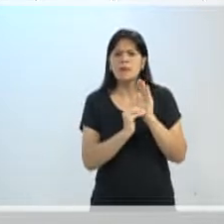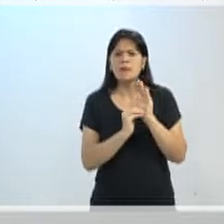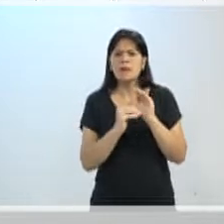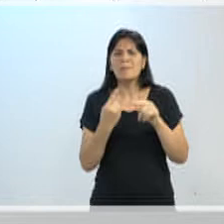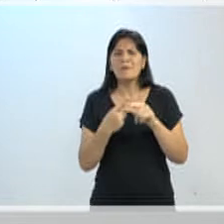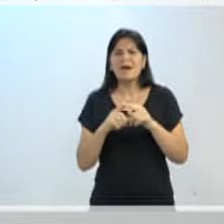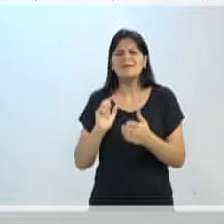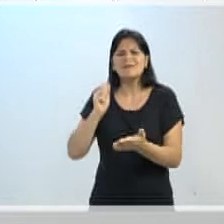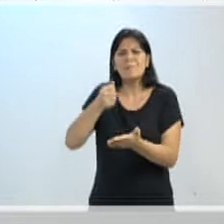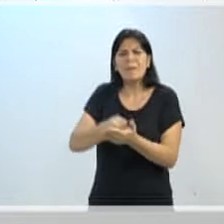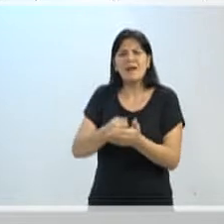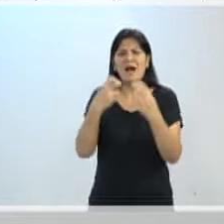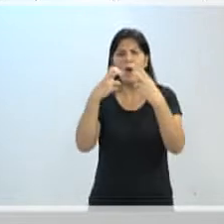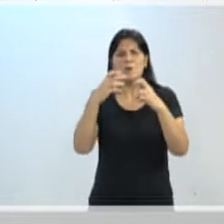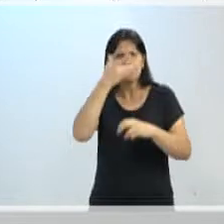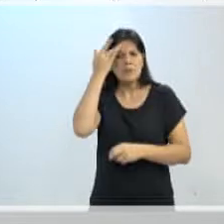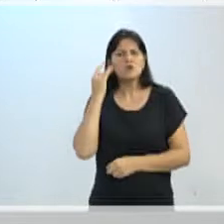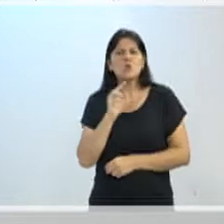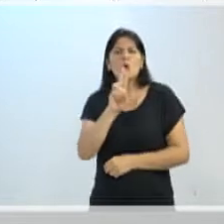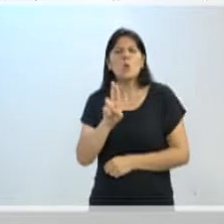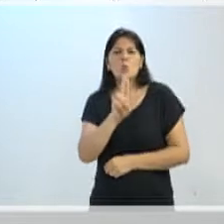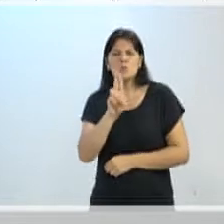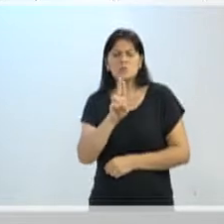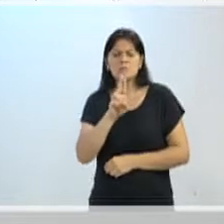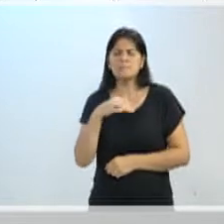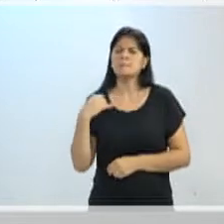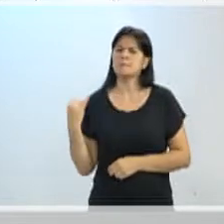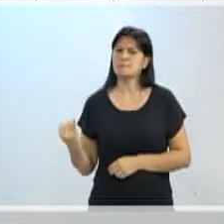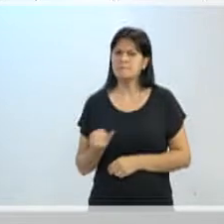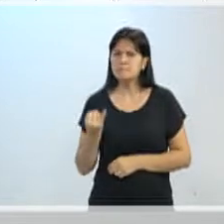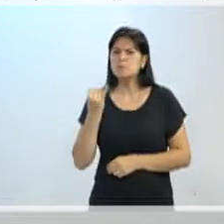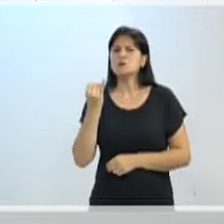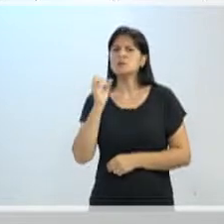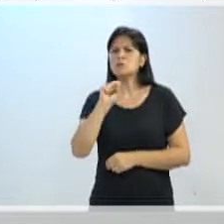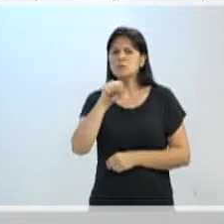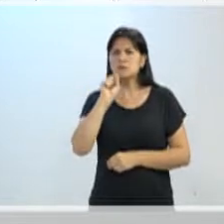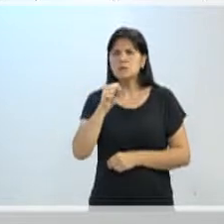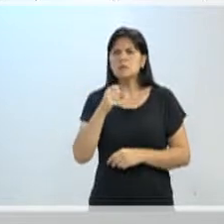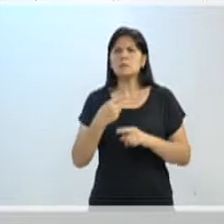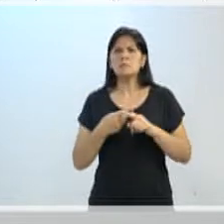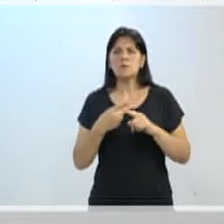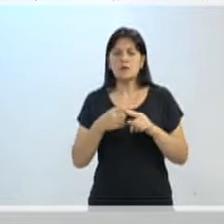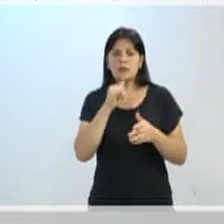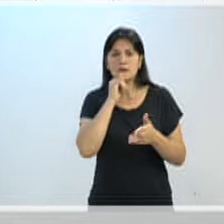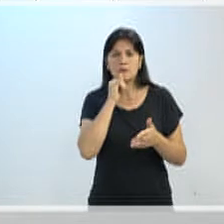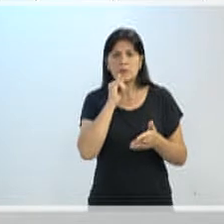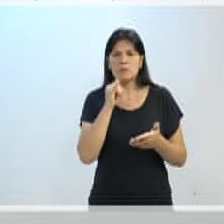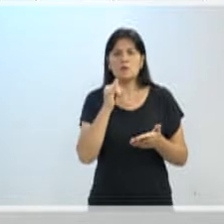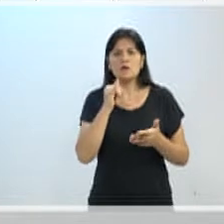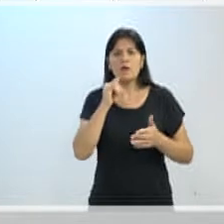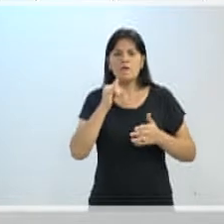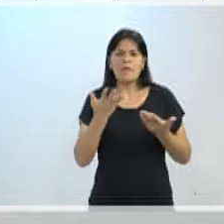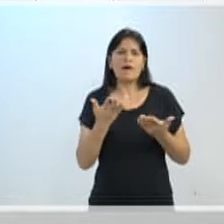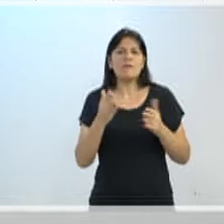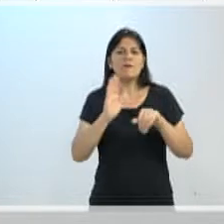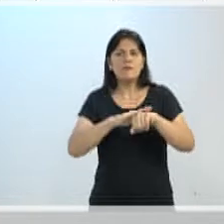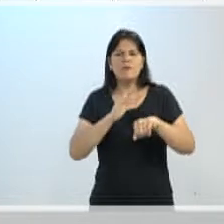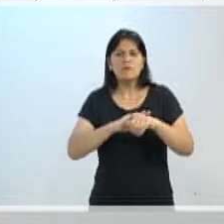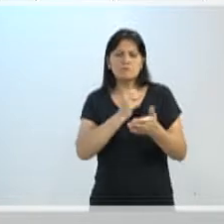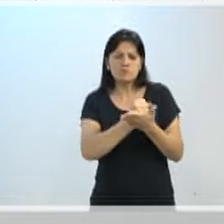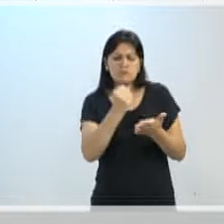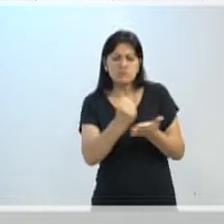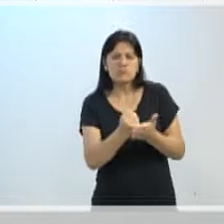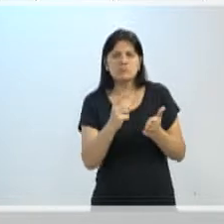Isso é muito importante. Isso é uma coisa que tem que se colocar em uma matriz de risco, em outra situação. Evitar a